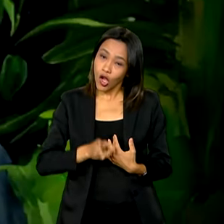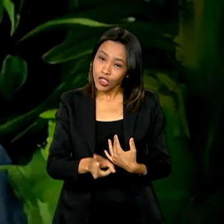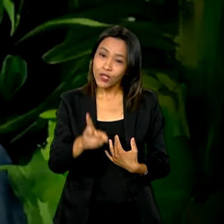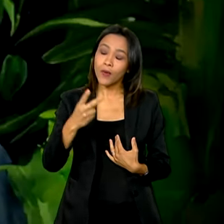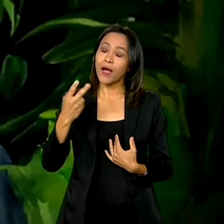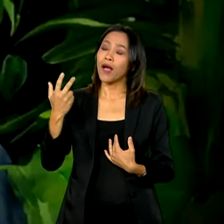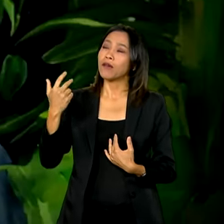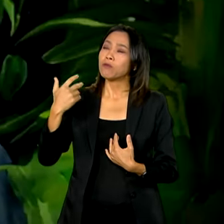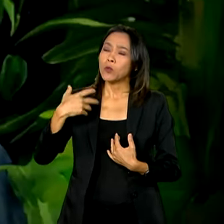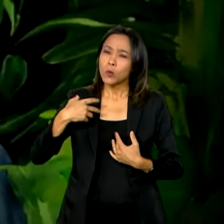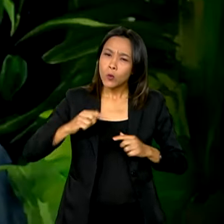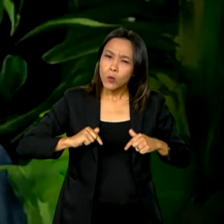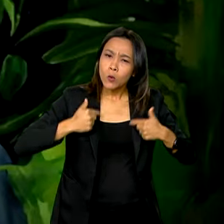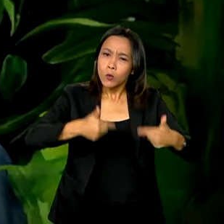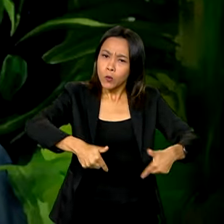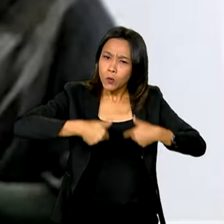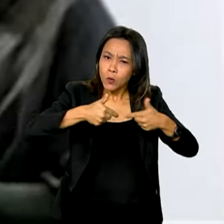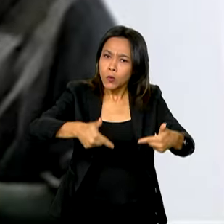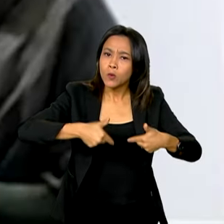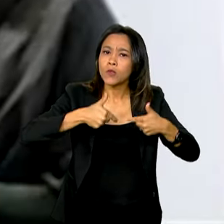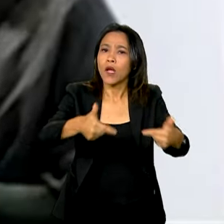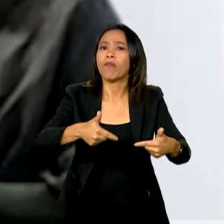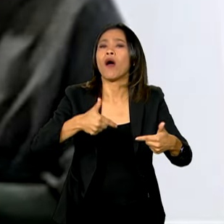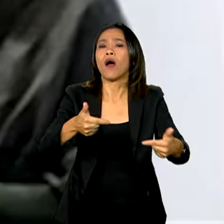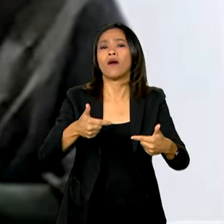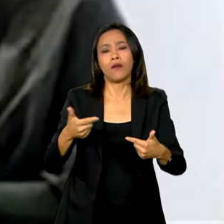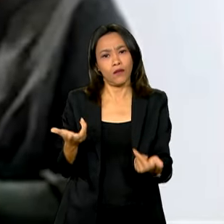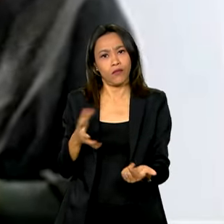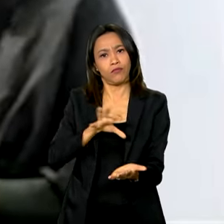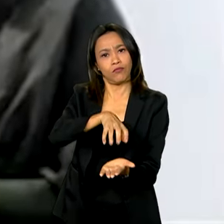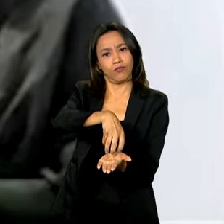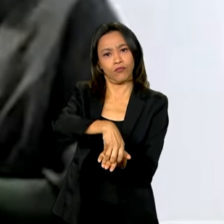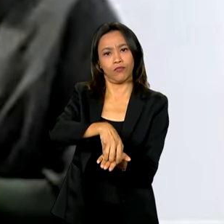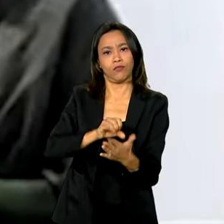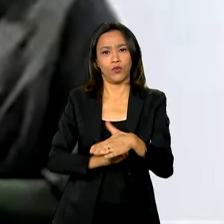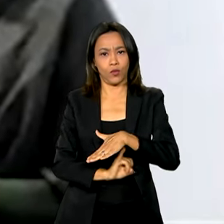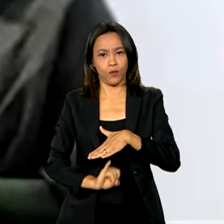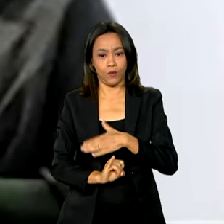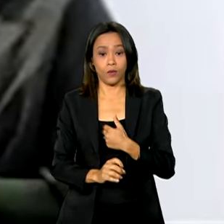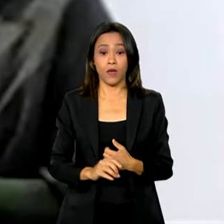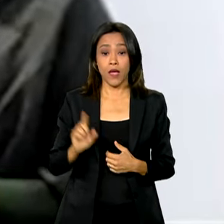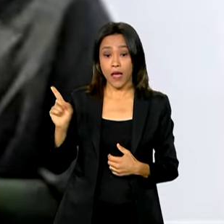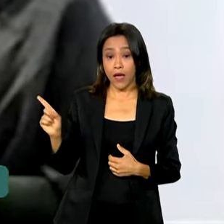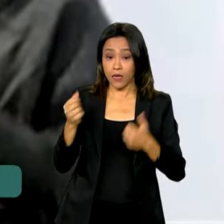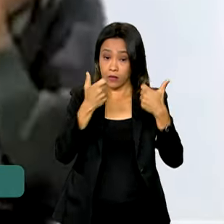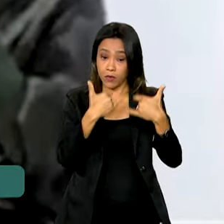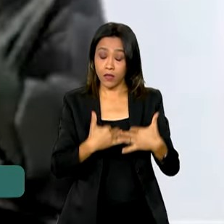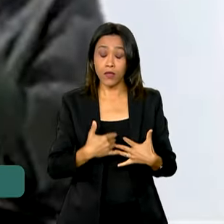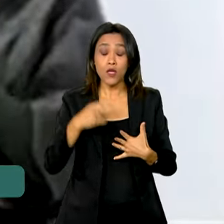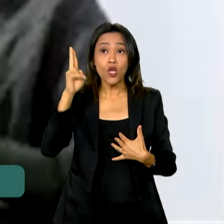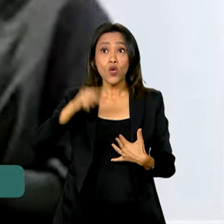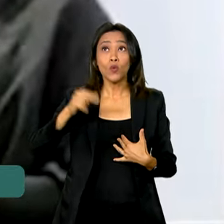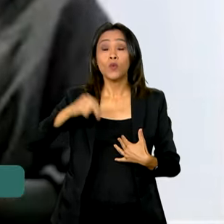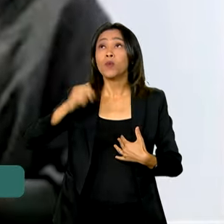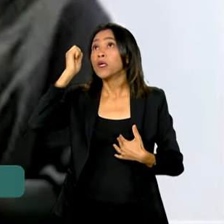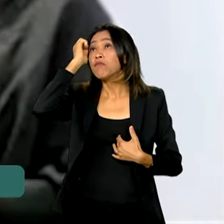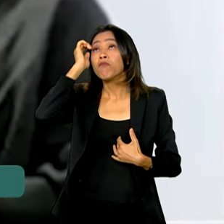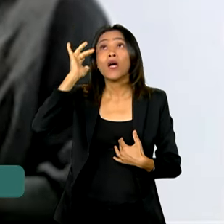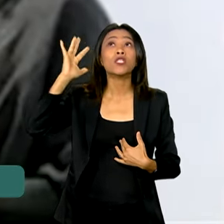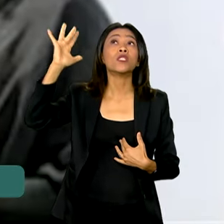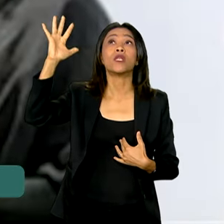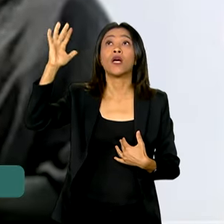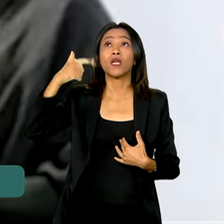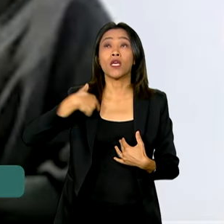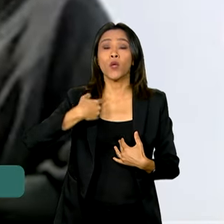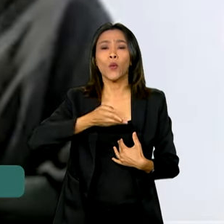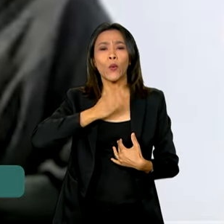inspirar o trabalho do ICMBio. Eu jamais imaginaria que um dia aquela menina que conheceu o Chico